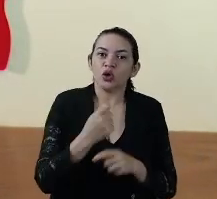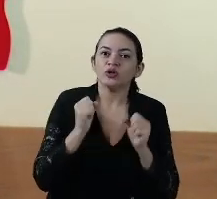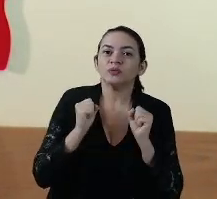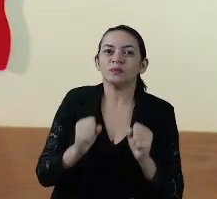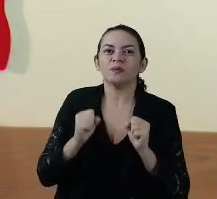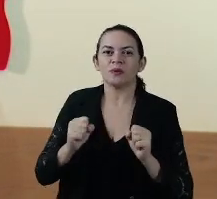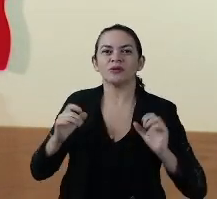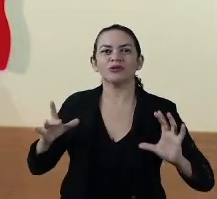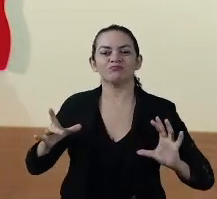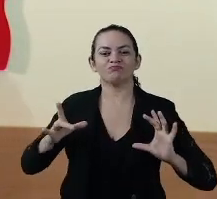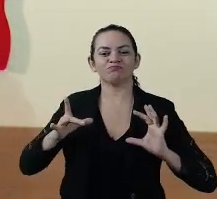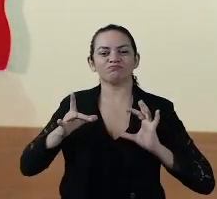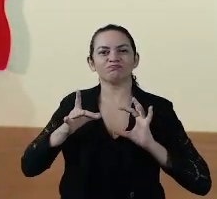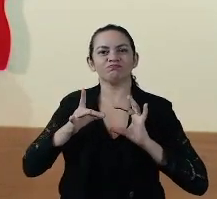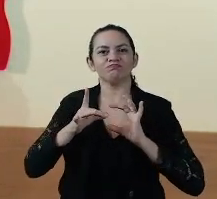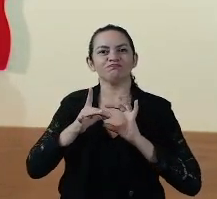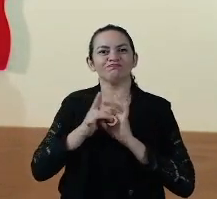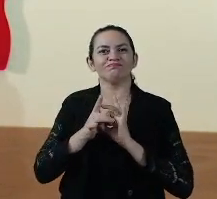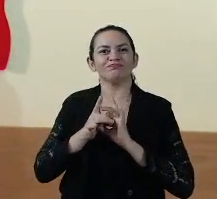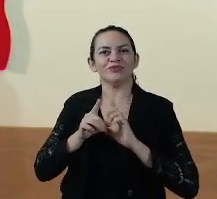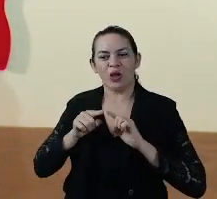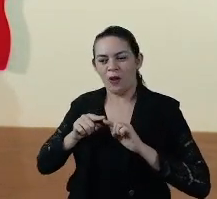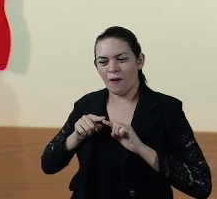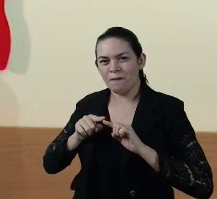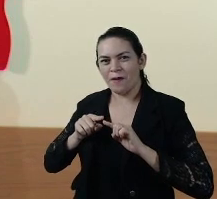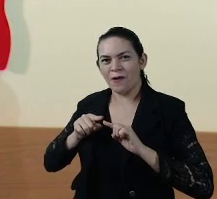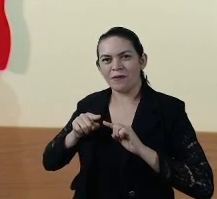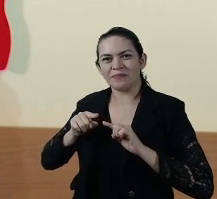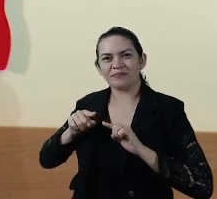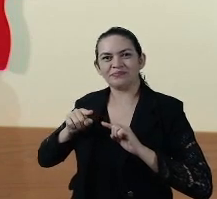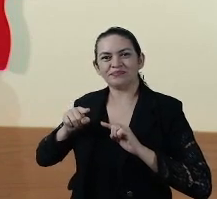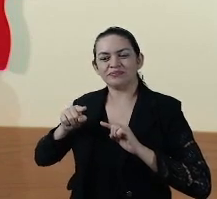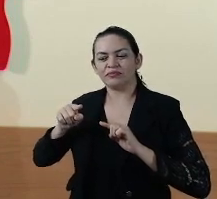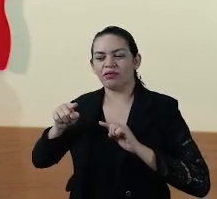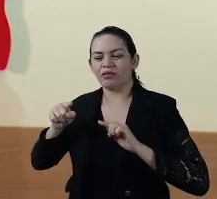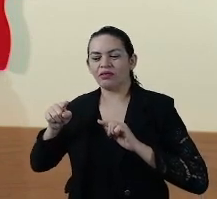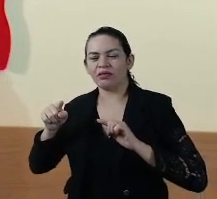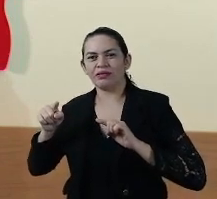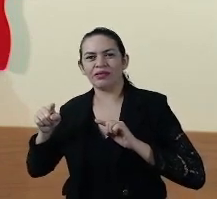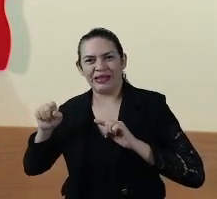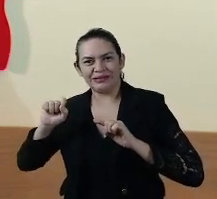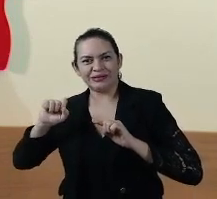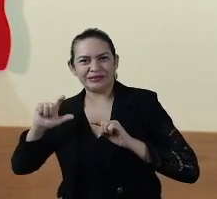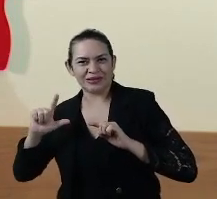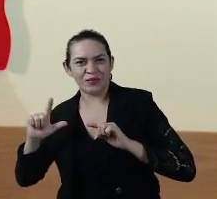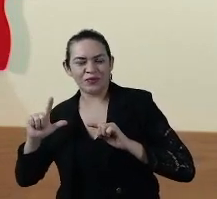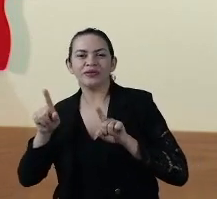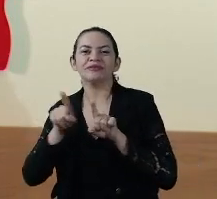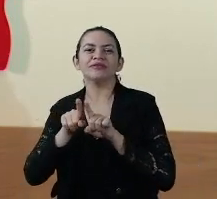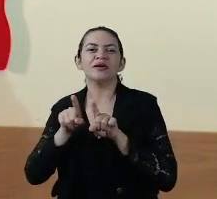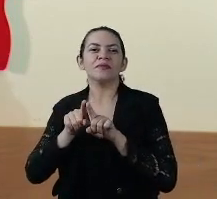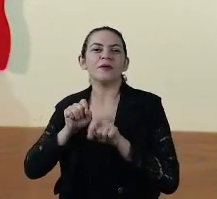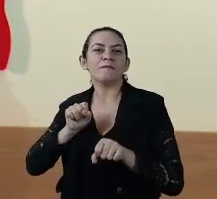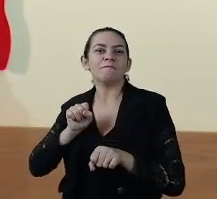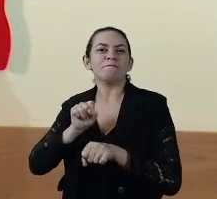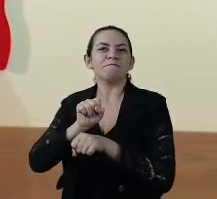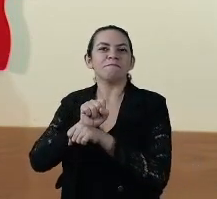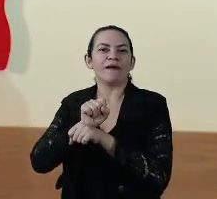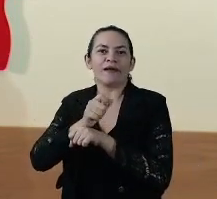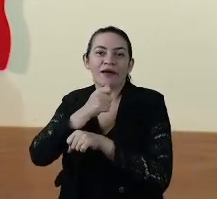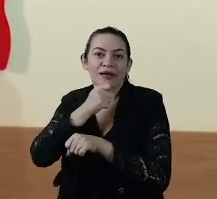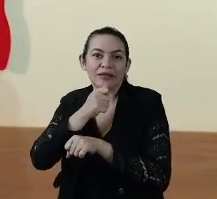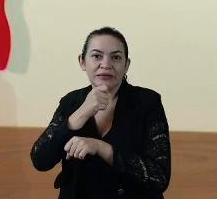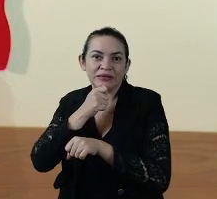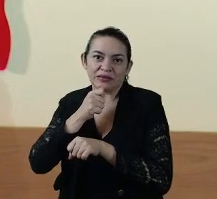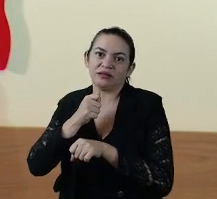consolidar aquela tendência na ilha de São Luís, como também estabilizar este quadro